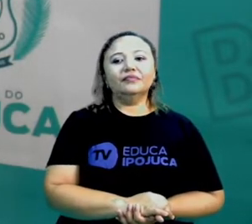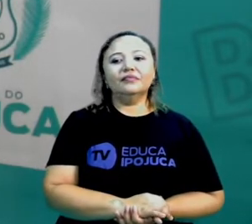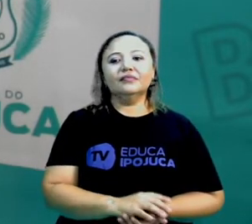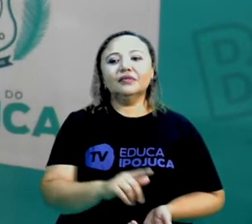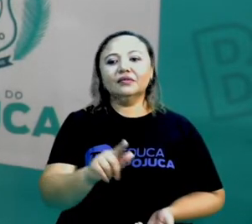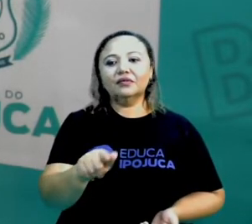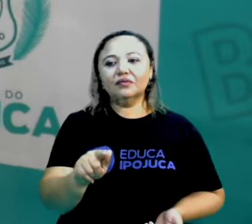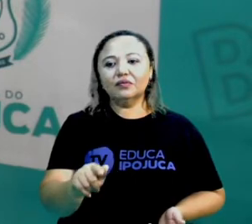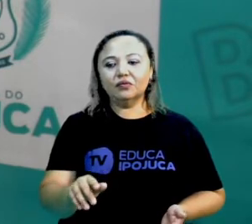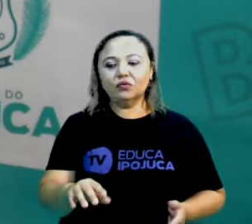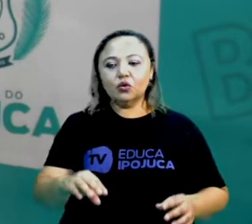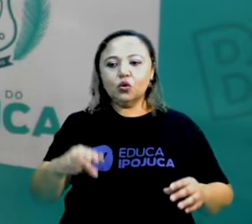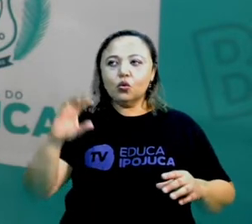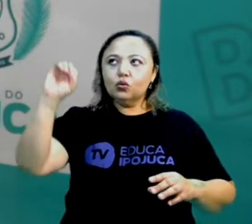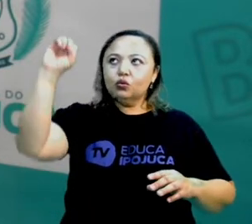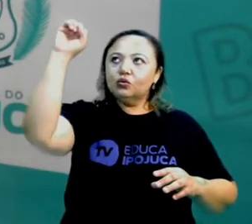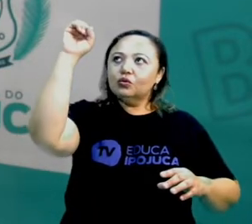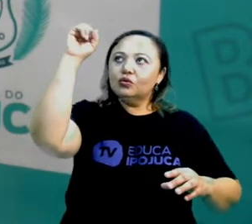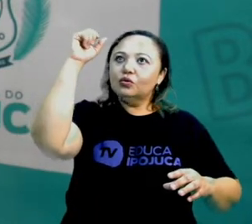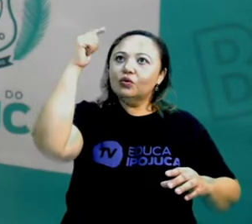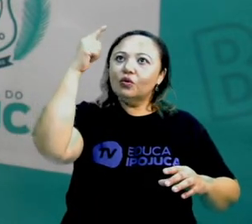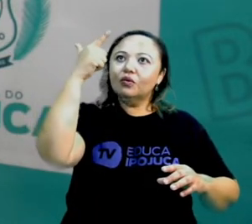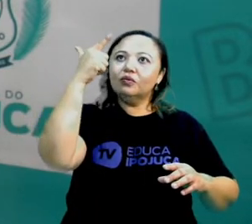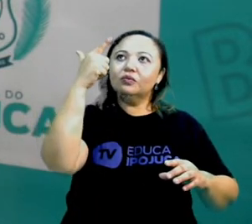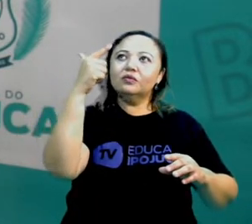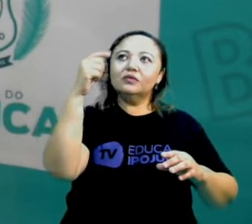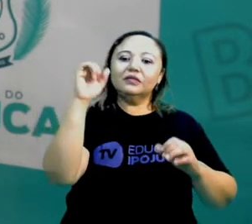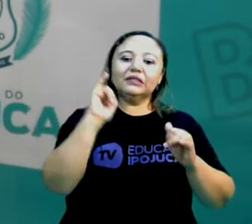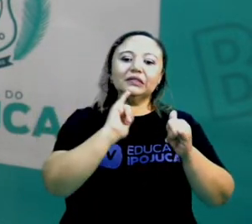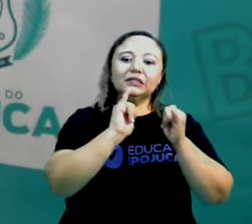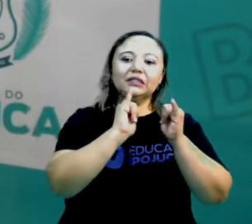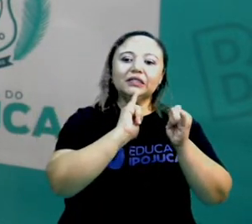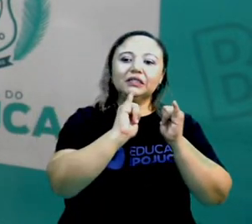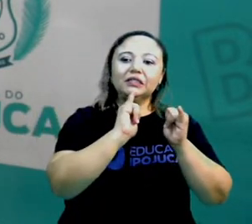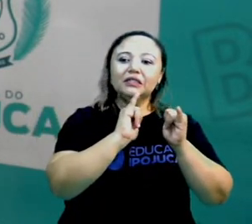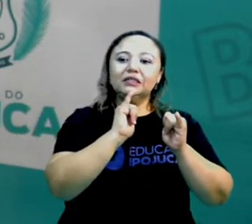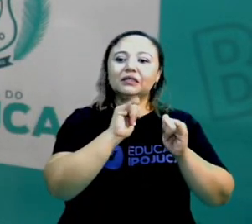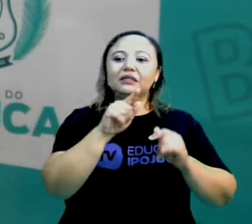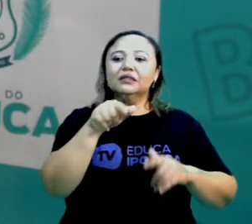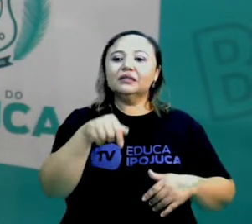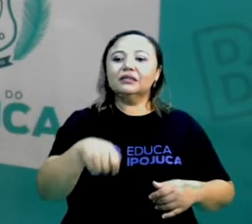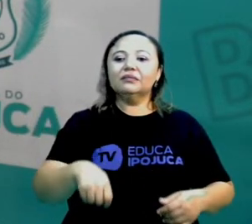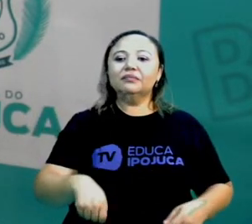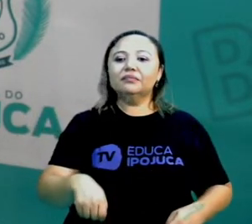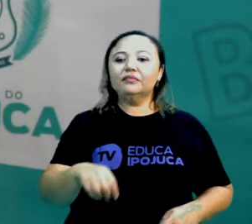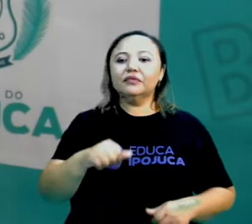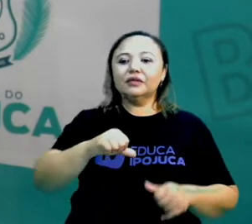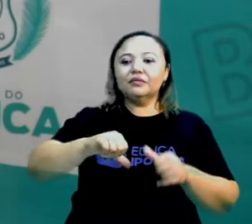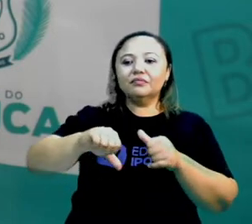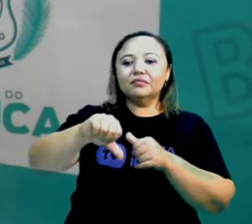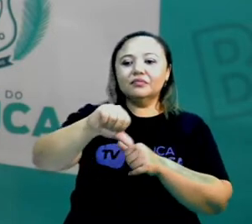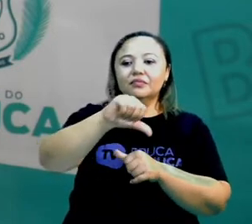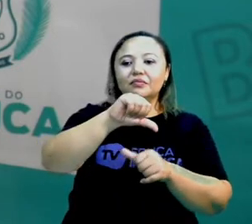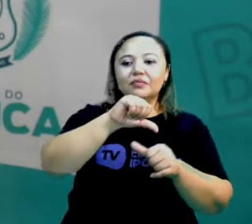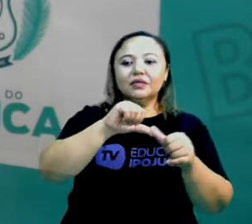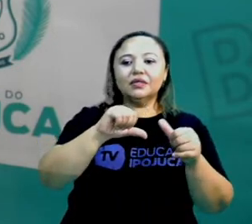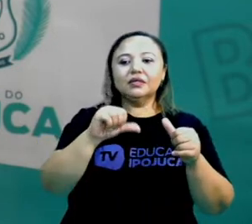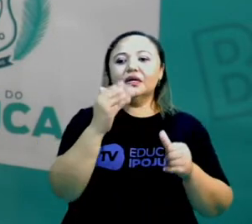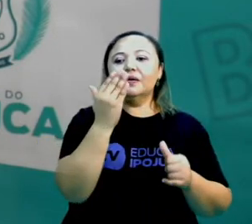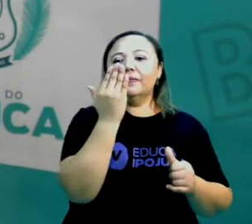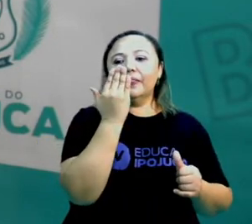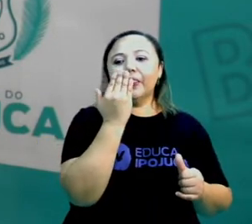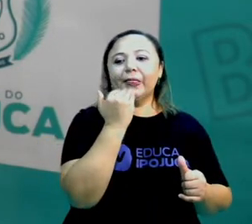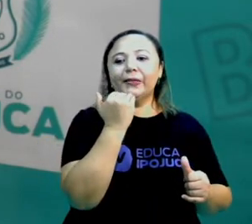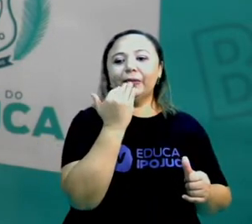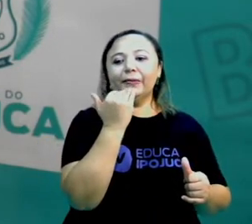Já o sol, ele fornece energia e calor que são transformados em alimentos